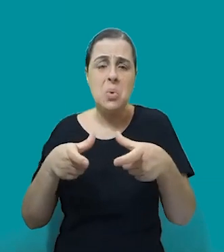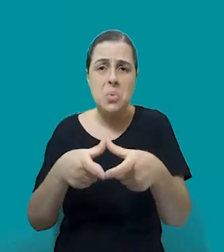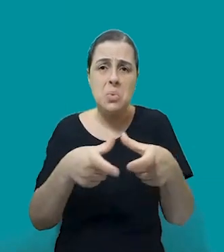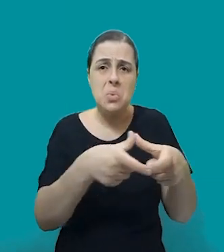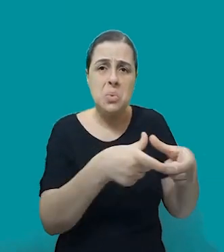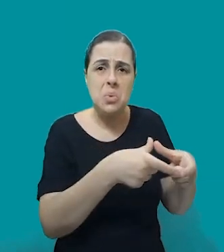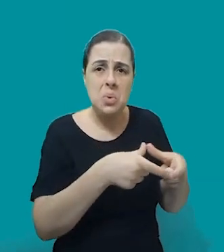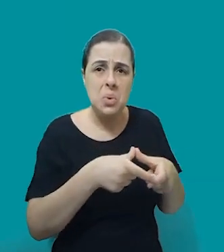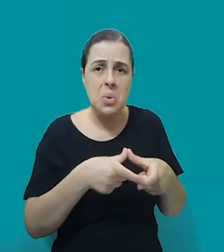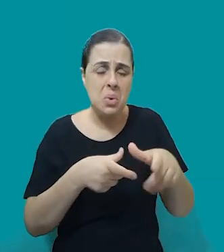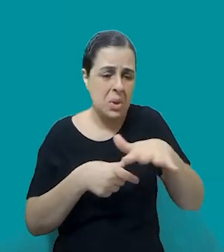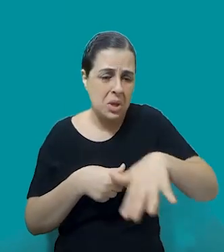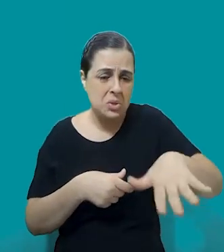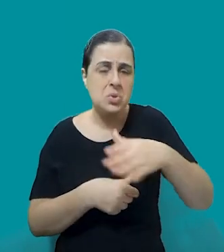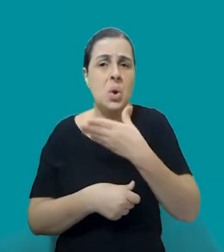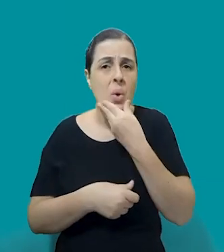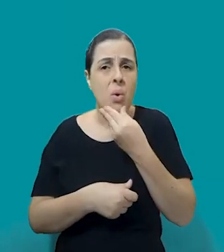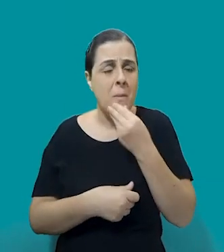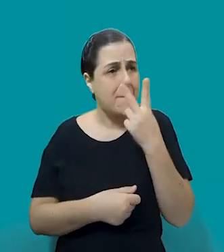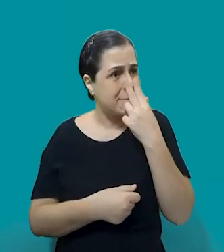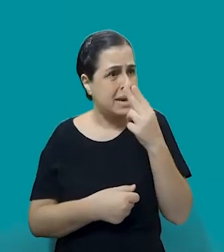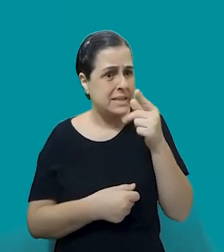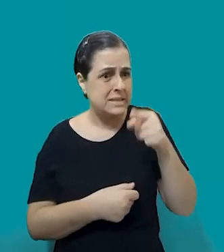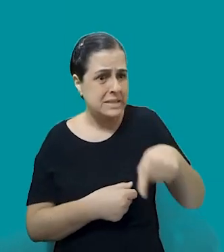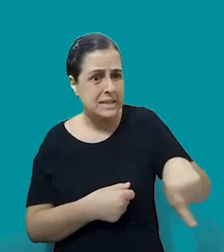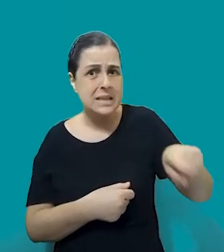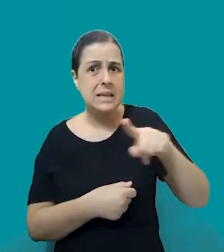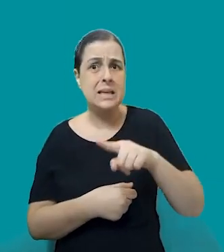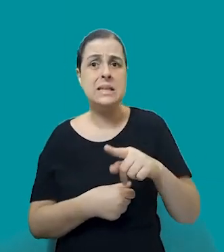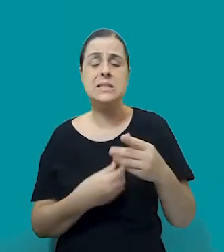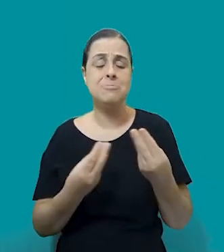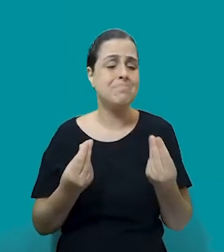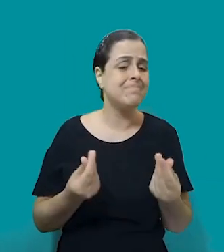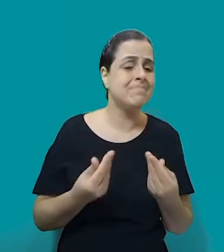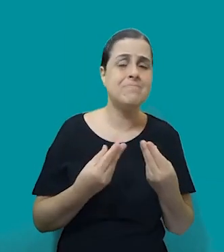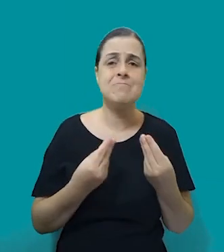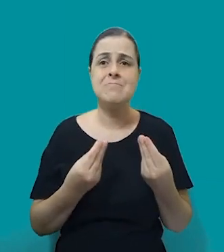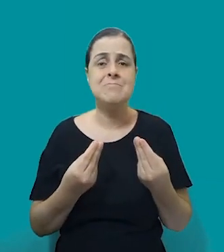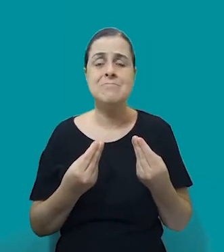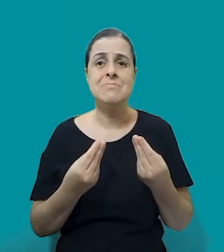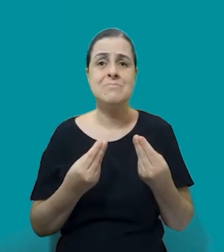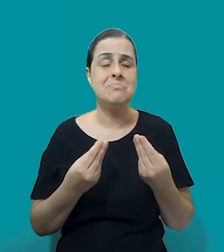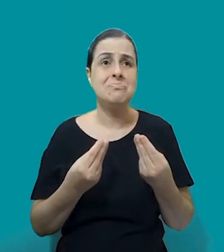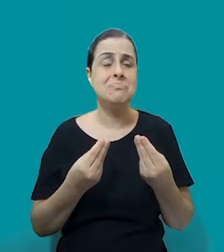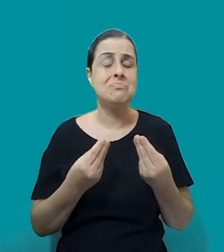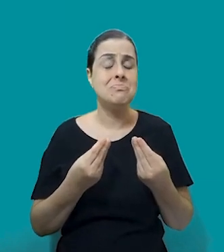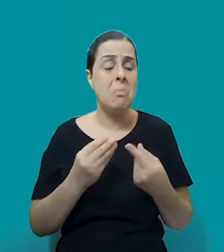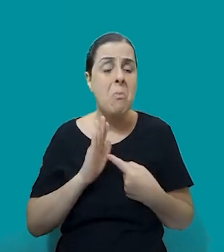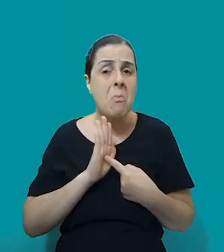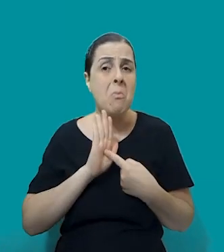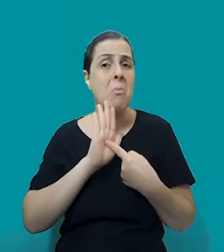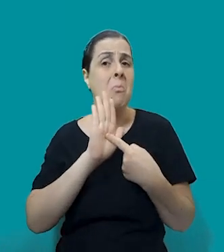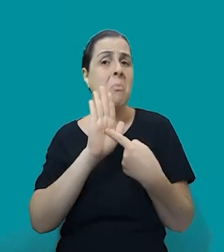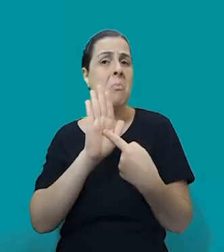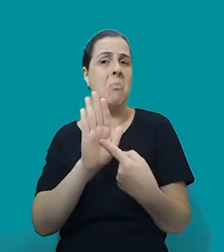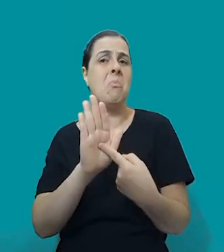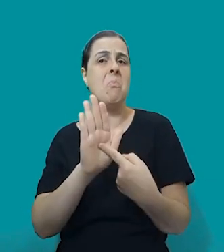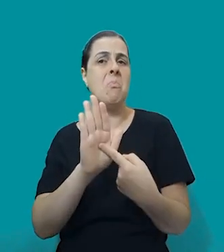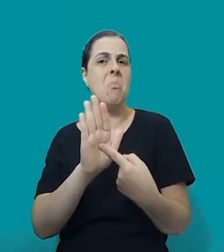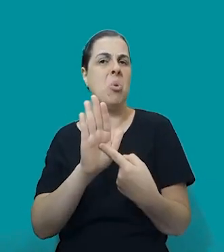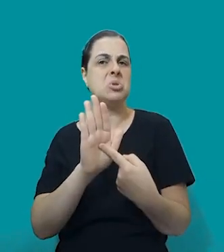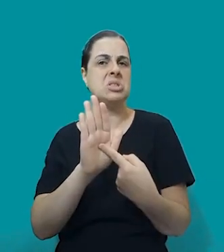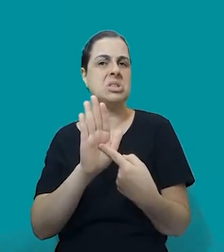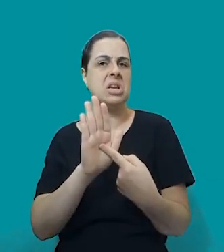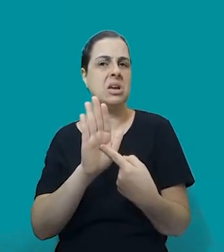é eles mesmos conseguirem apontar. Porque eu acho que tem uma cumplicidade